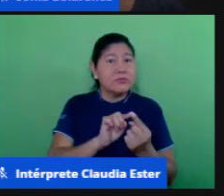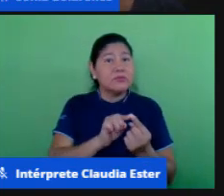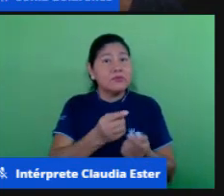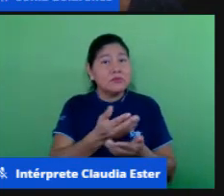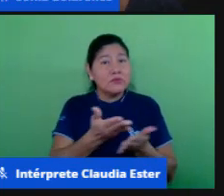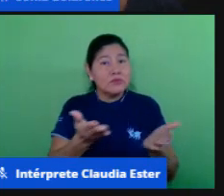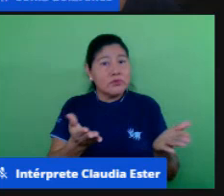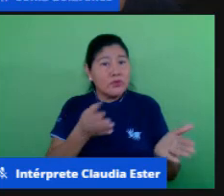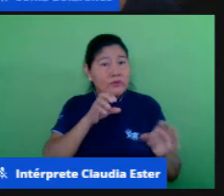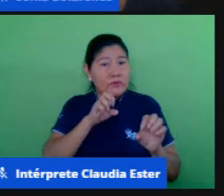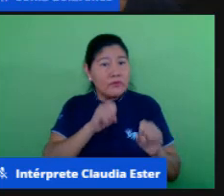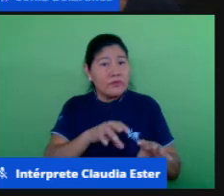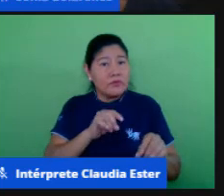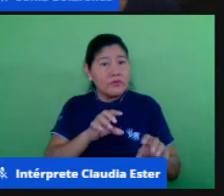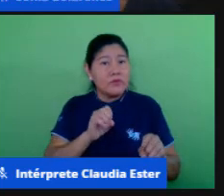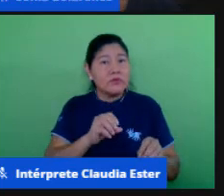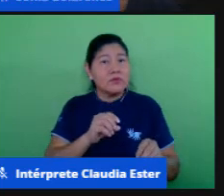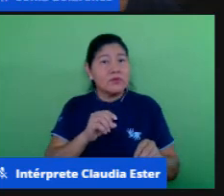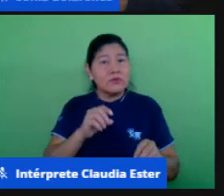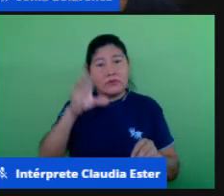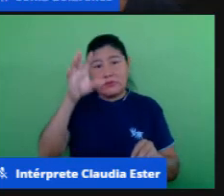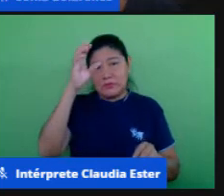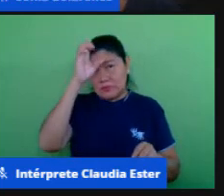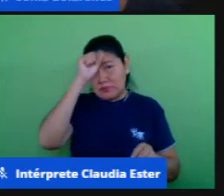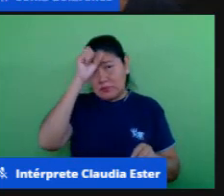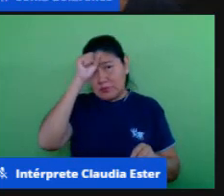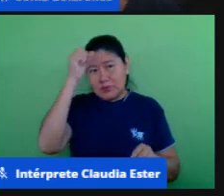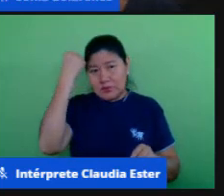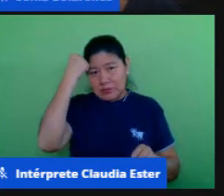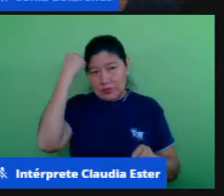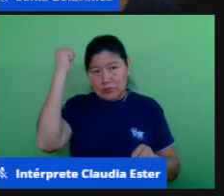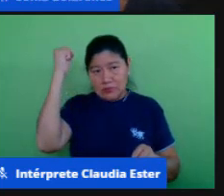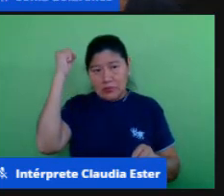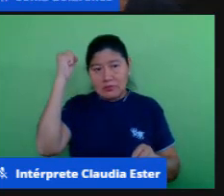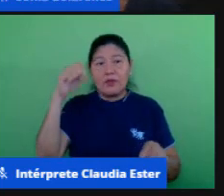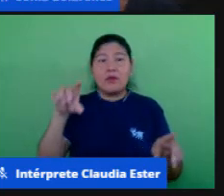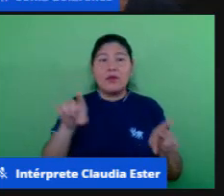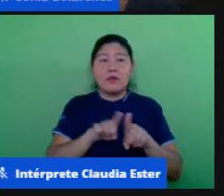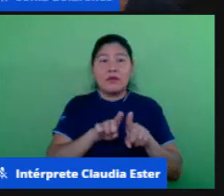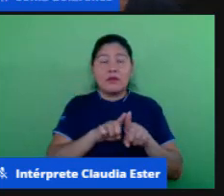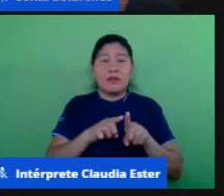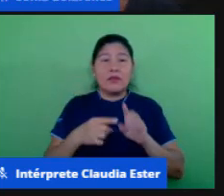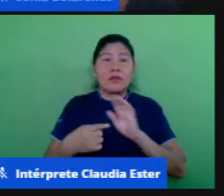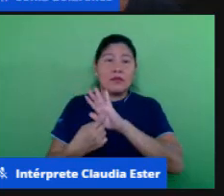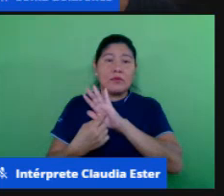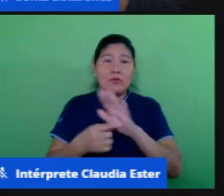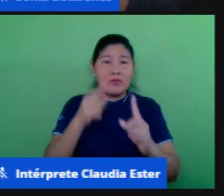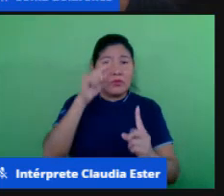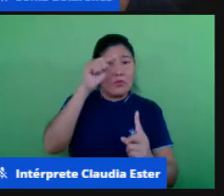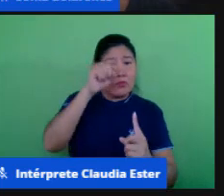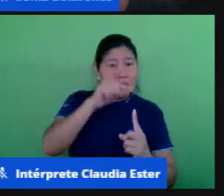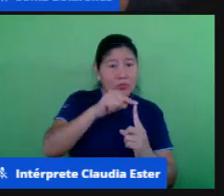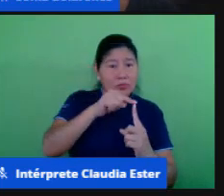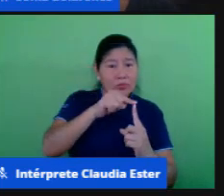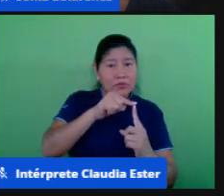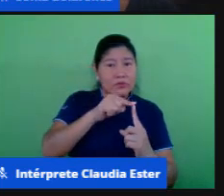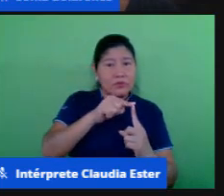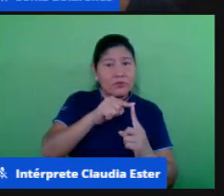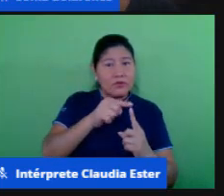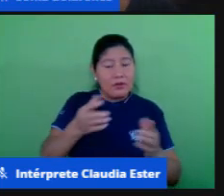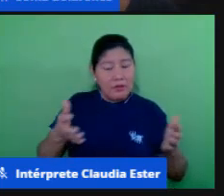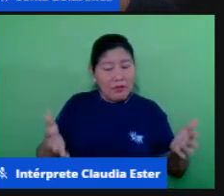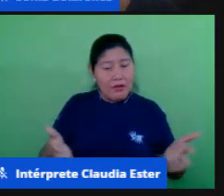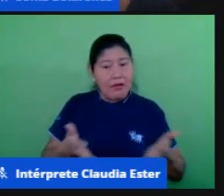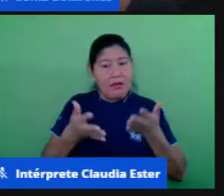objetivos visam a formação do usuário ativo crítico e criativo